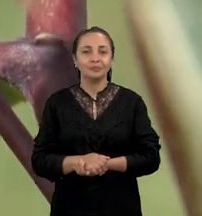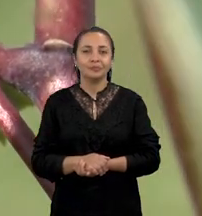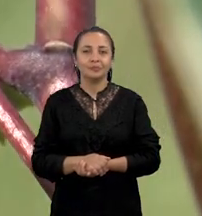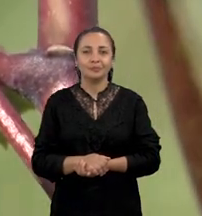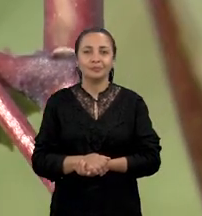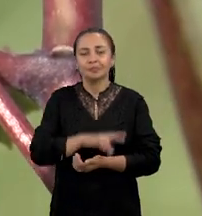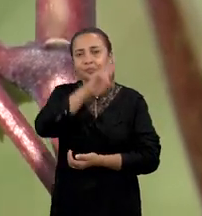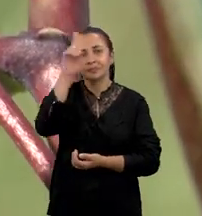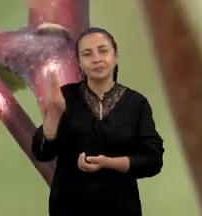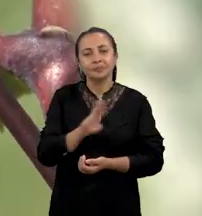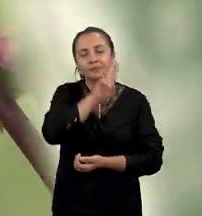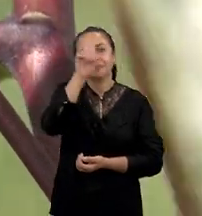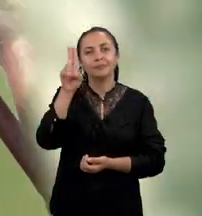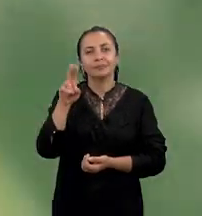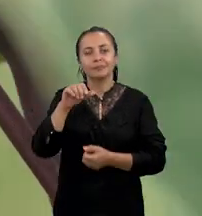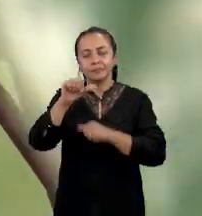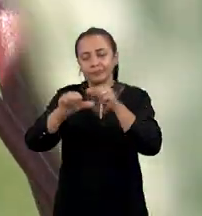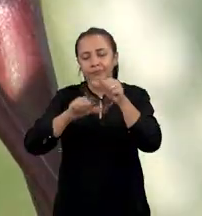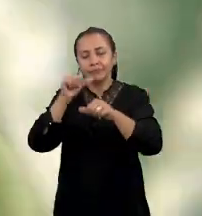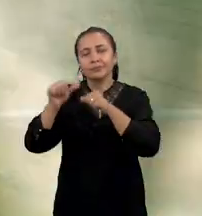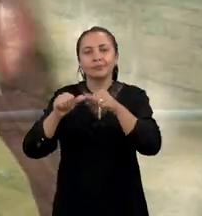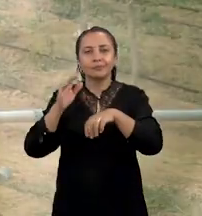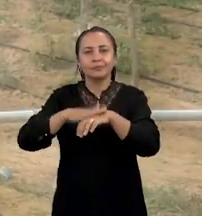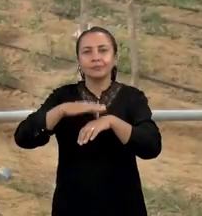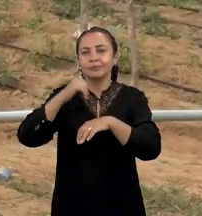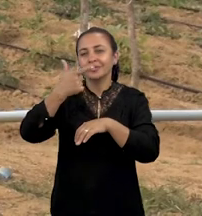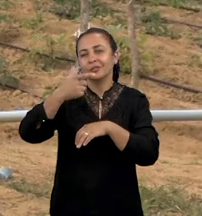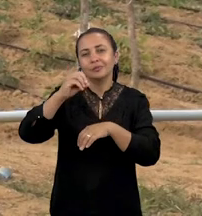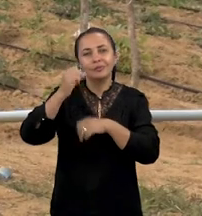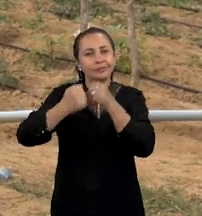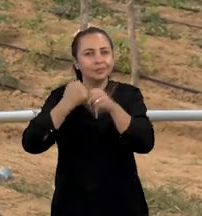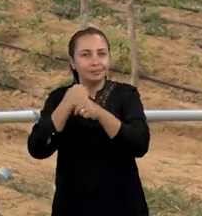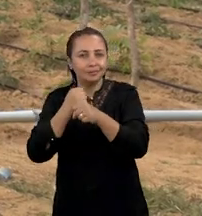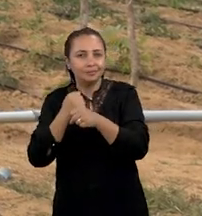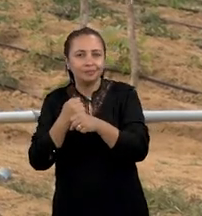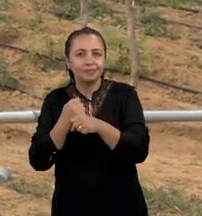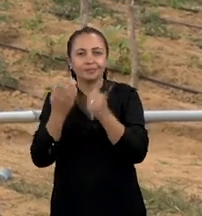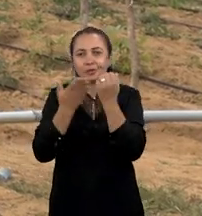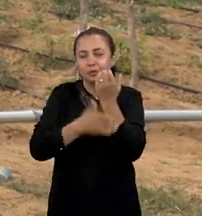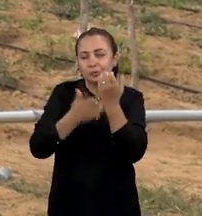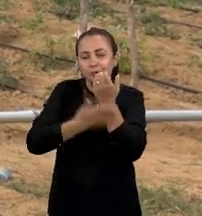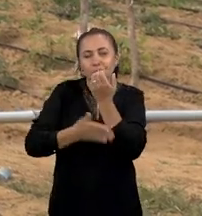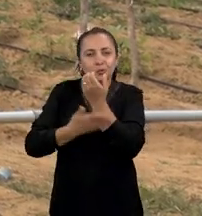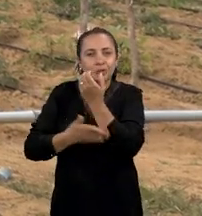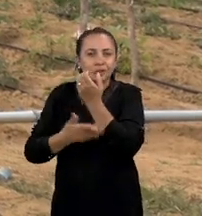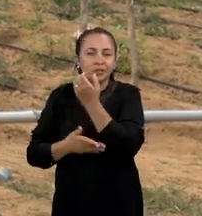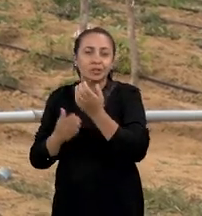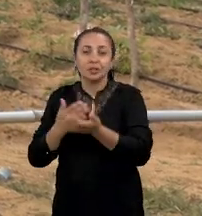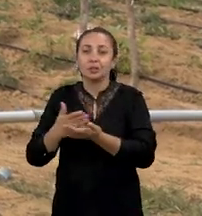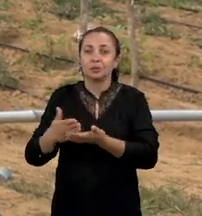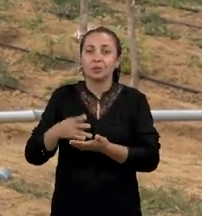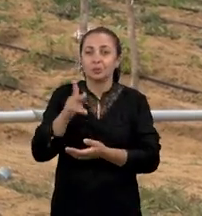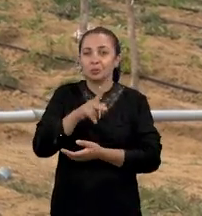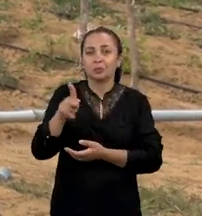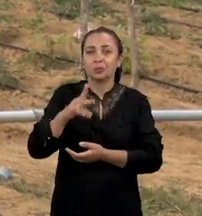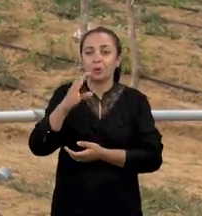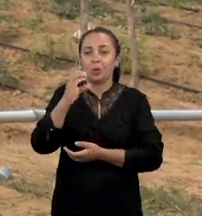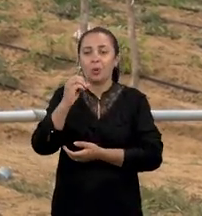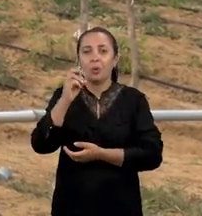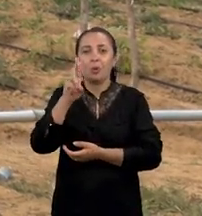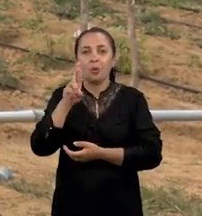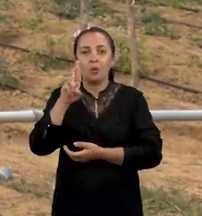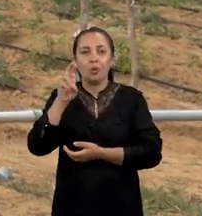A universidade desenvolve há mais de 20 anos esse projeto de melhoramento da mandioca, que iniciou com o professor